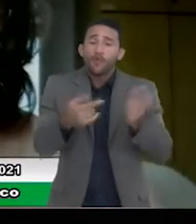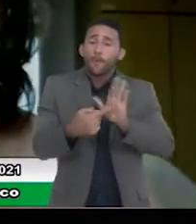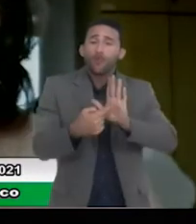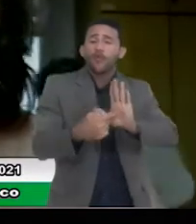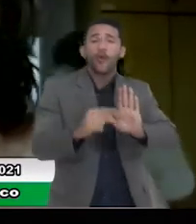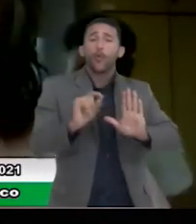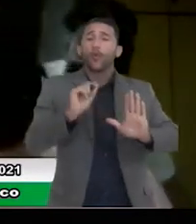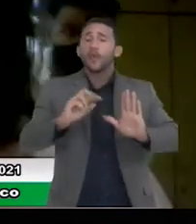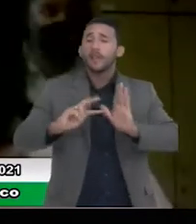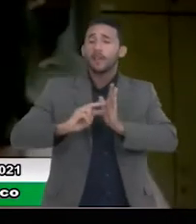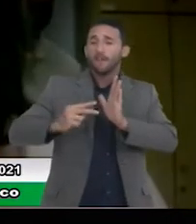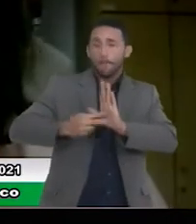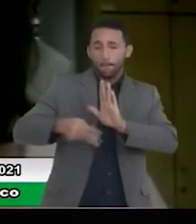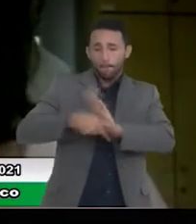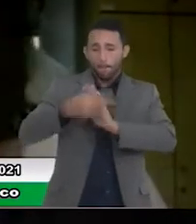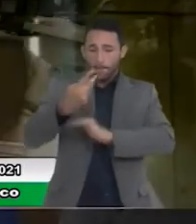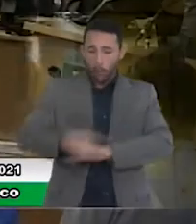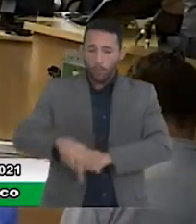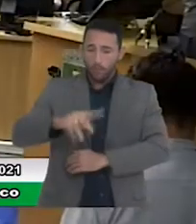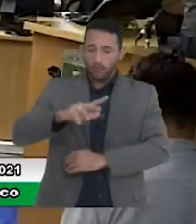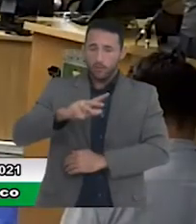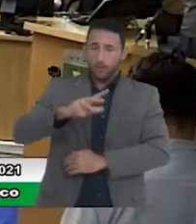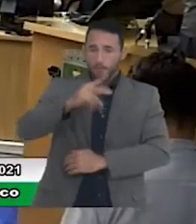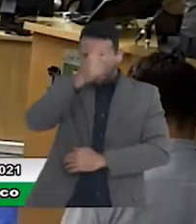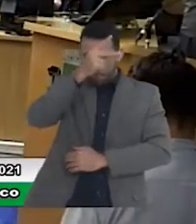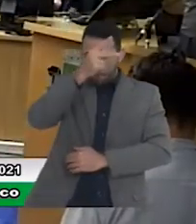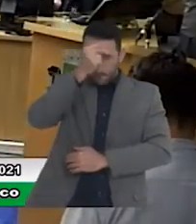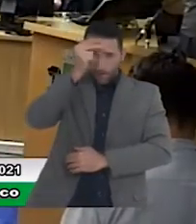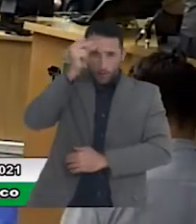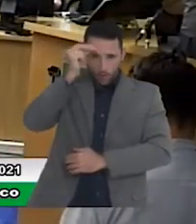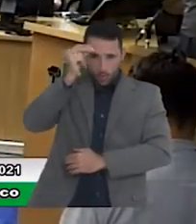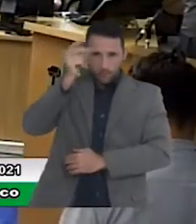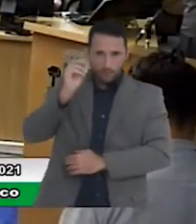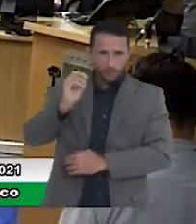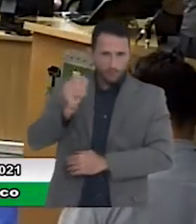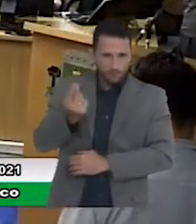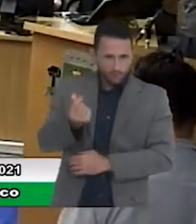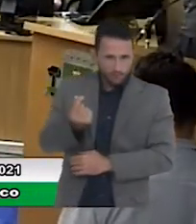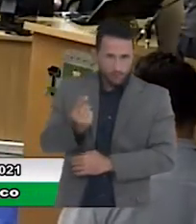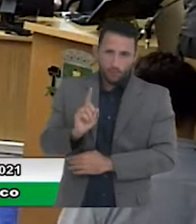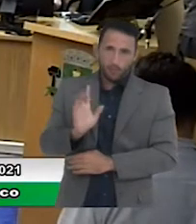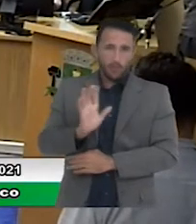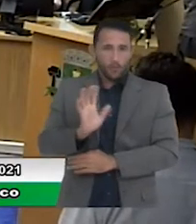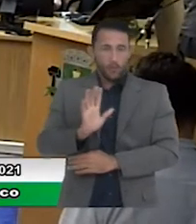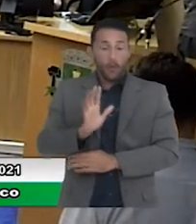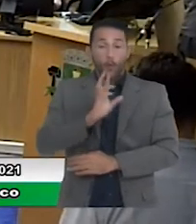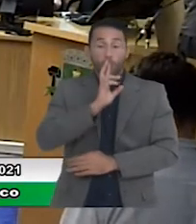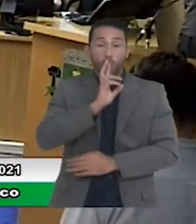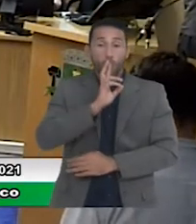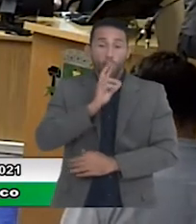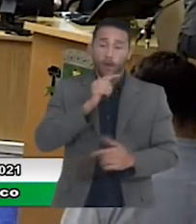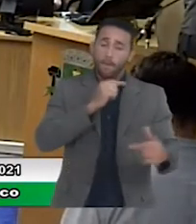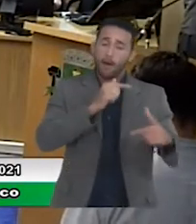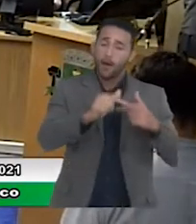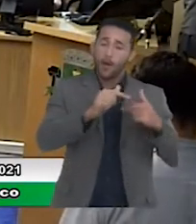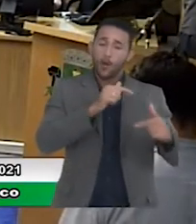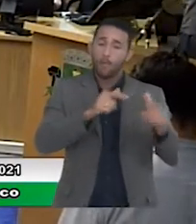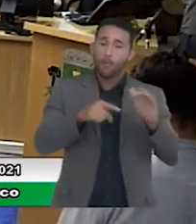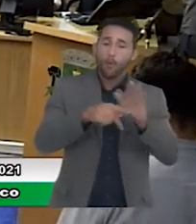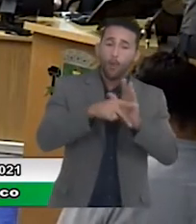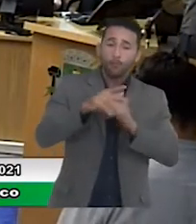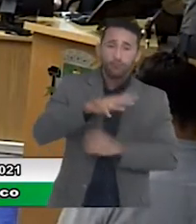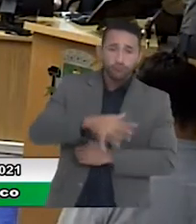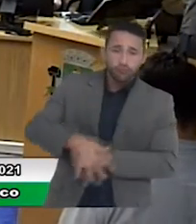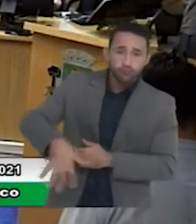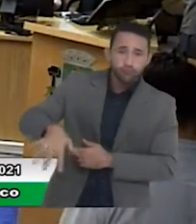não é um resultado da Prefeitura ou da Secretaria de Finanças, é um trabalho muito brilhante que vinha sendo feito, tem que cumprimentar o antecessor e toda a equipe que